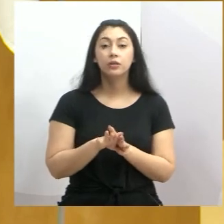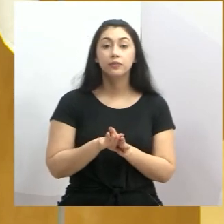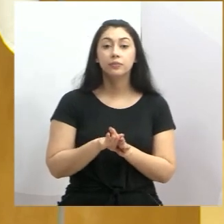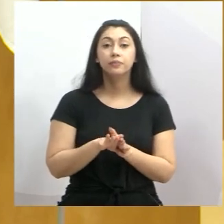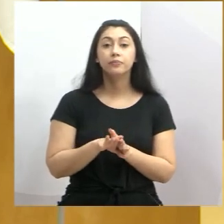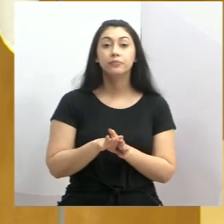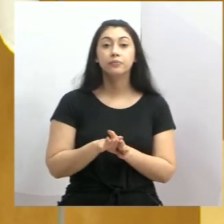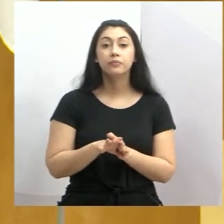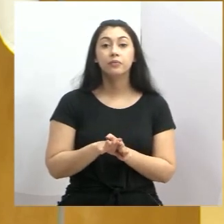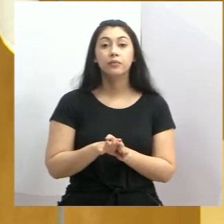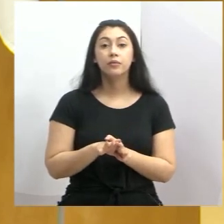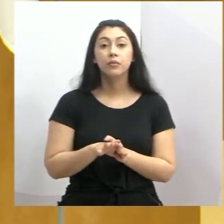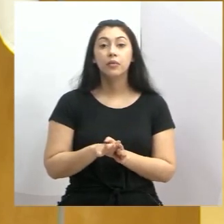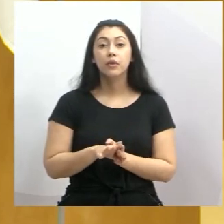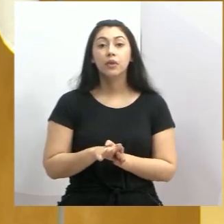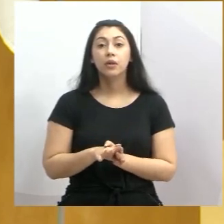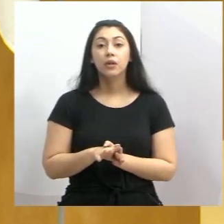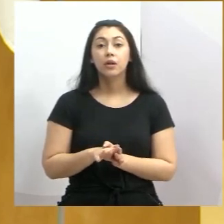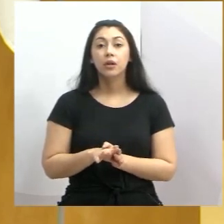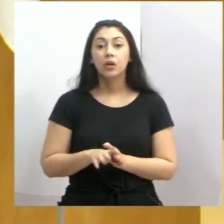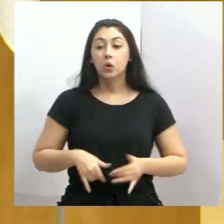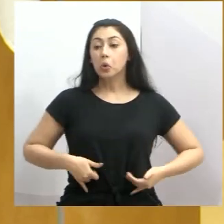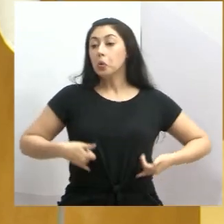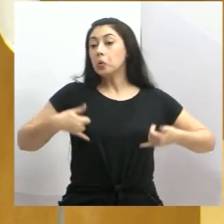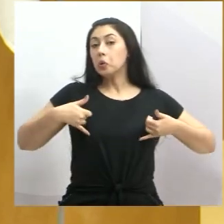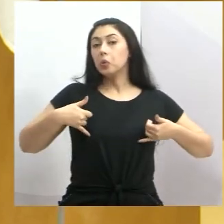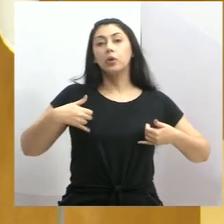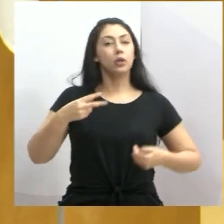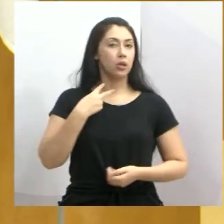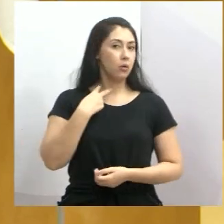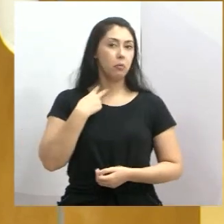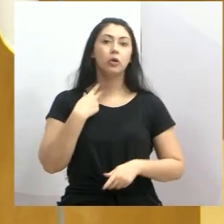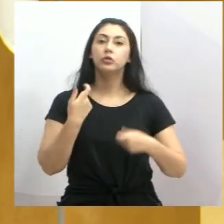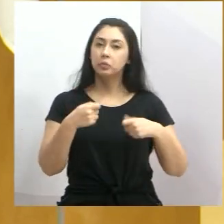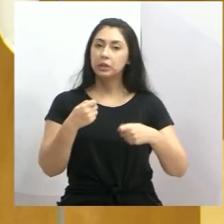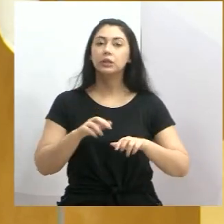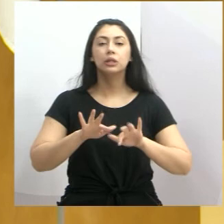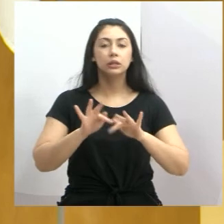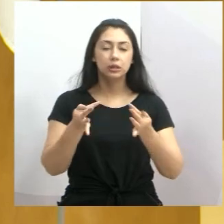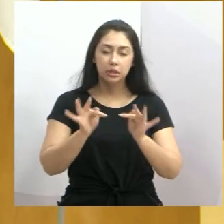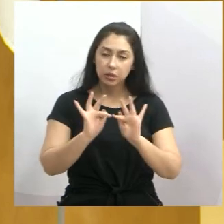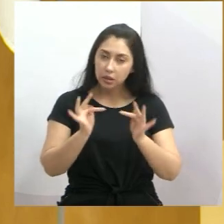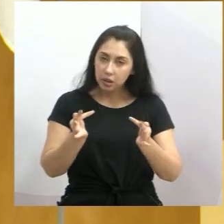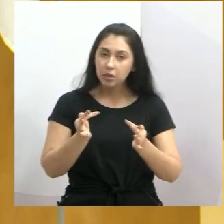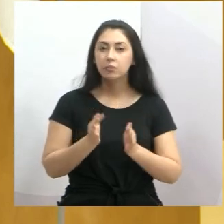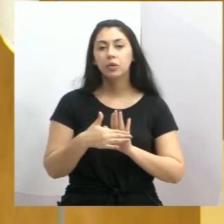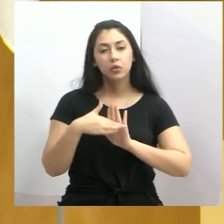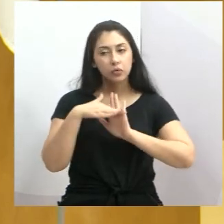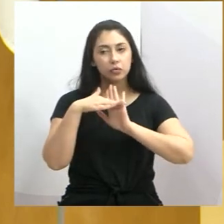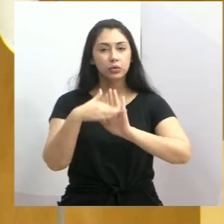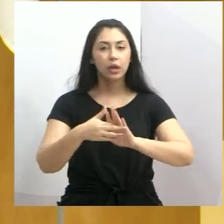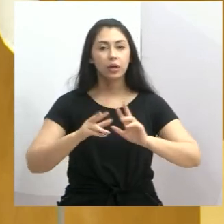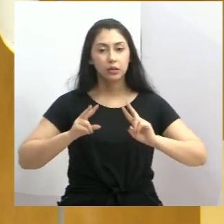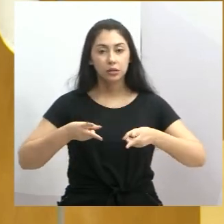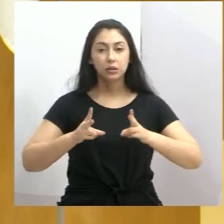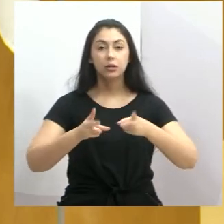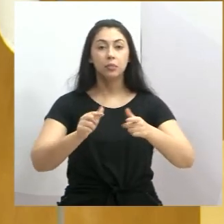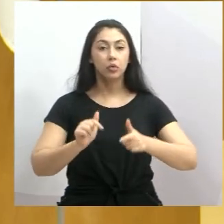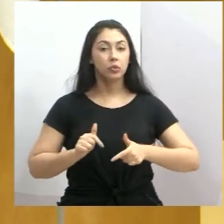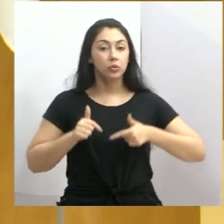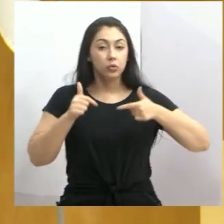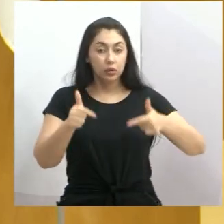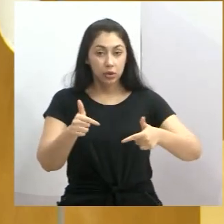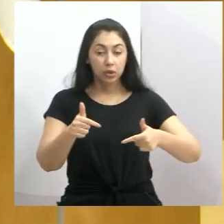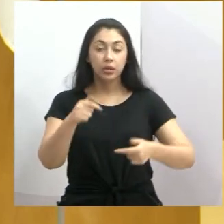certo? Não podemos perder a nossa origem. Da onde que a gente veio, pelo respeito que a gente ganhou lá fora, lutando nas categorias.